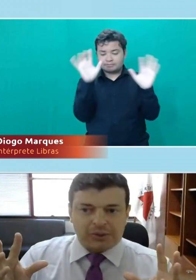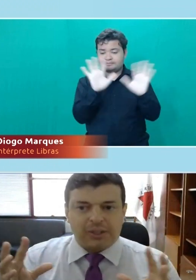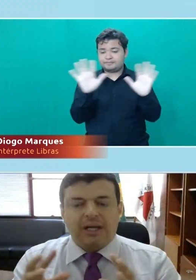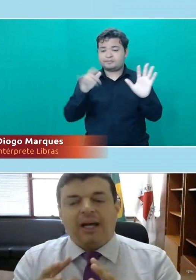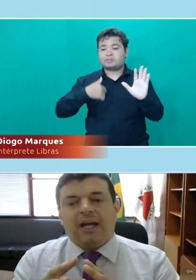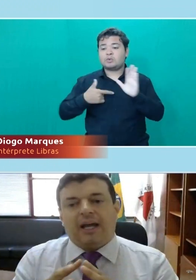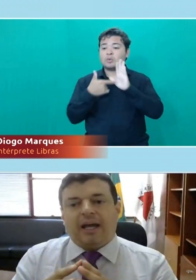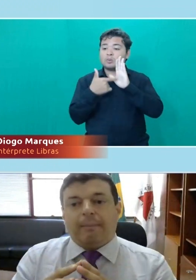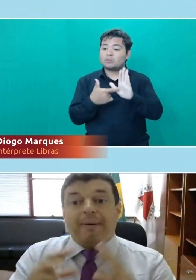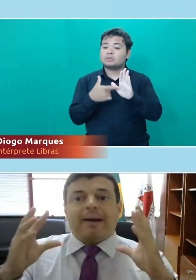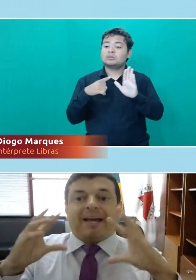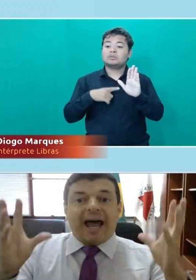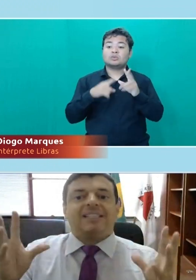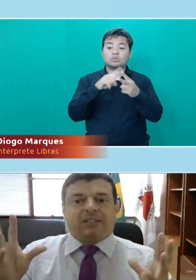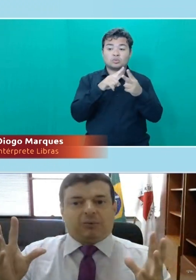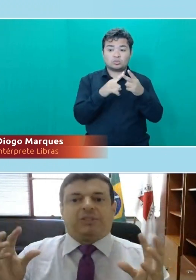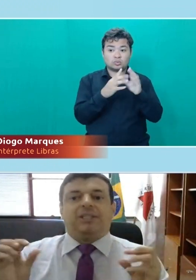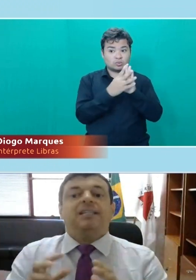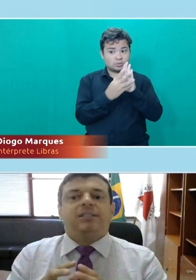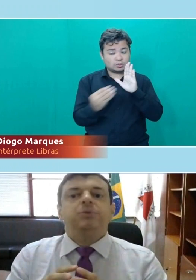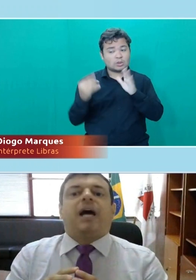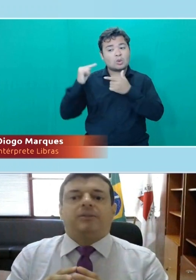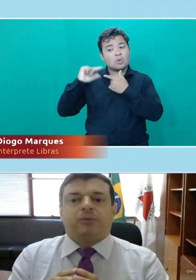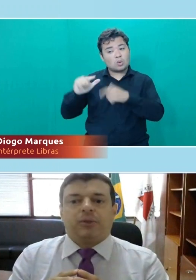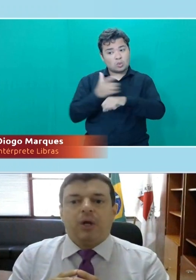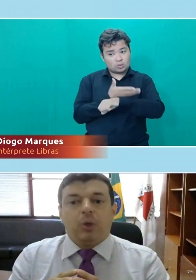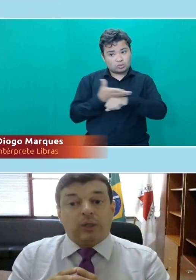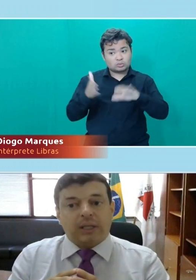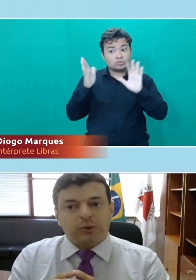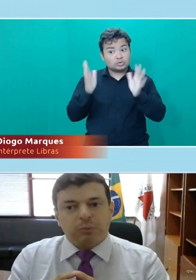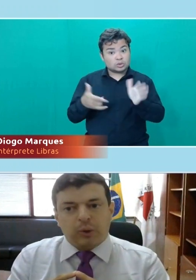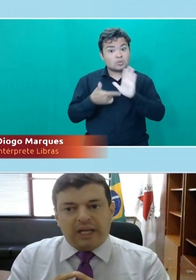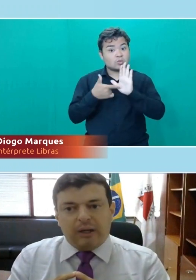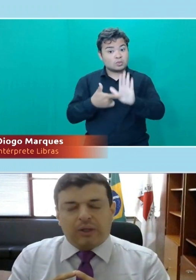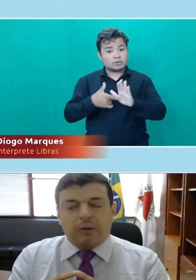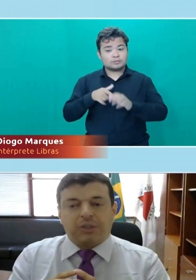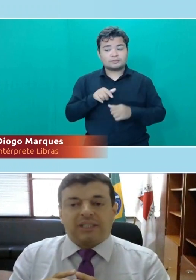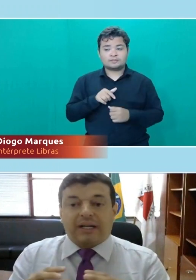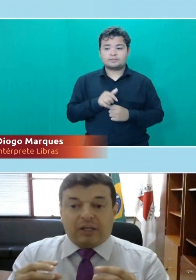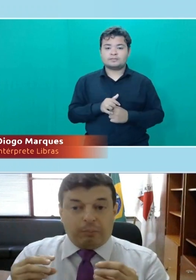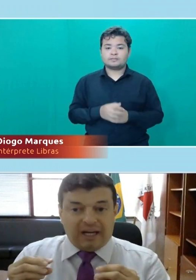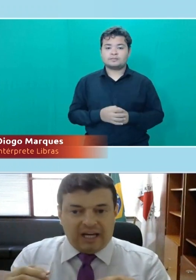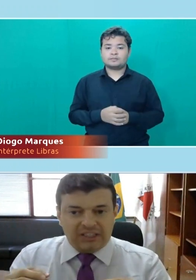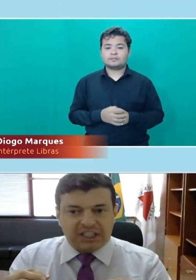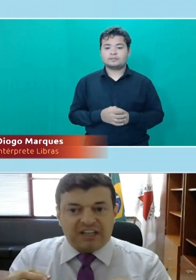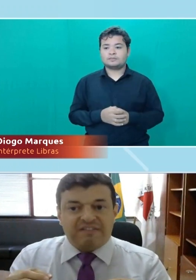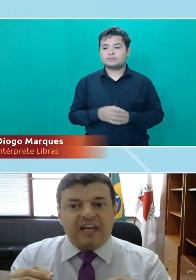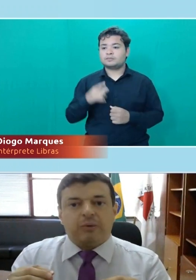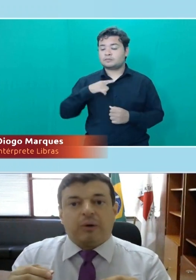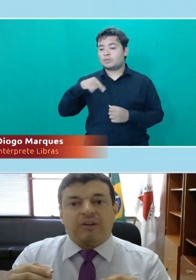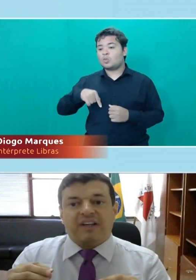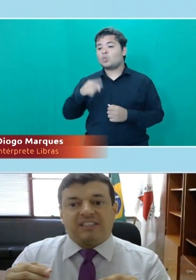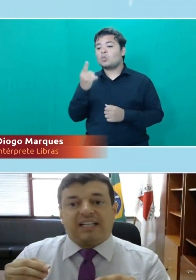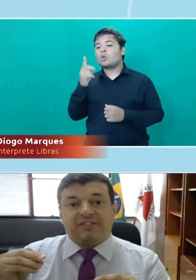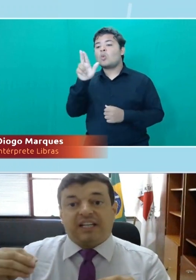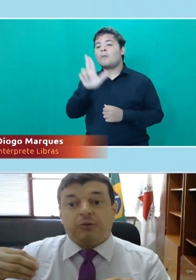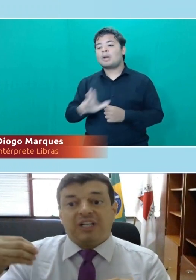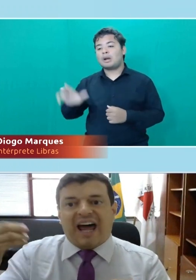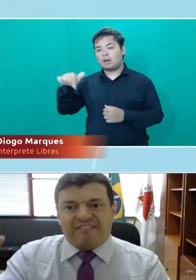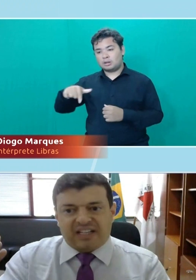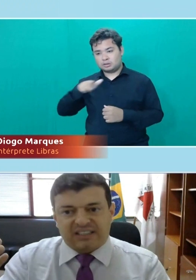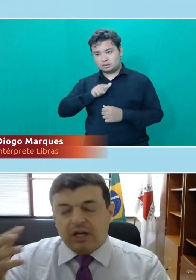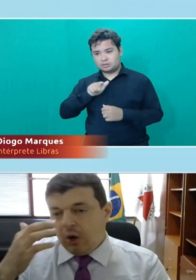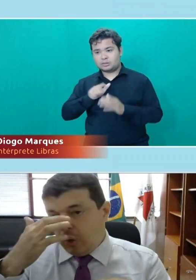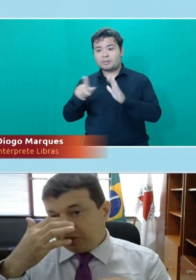modelos clássicos que têm sido usados. Nós temos um modelo que é utilizado aqui em Uberlândia, que veio da Universidade